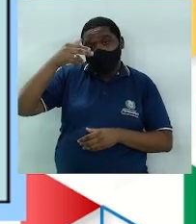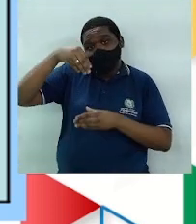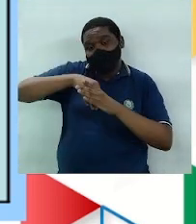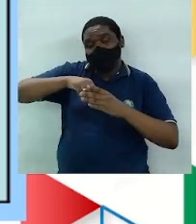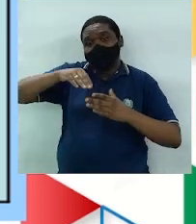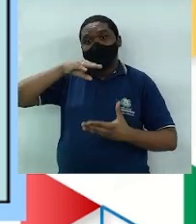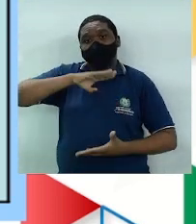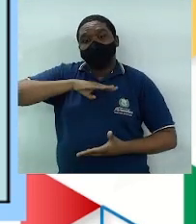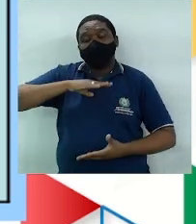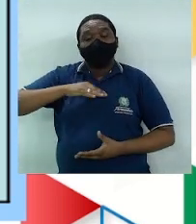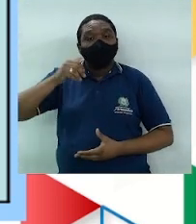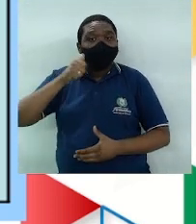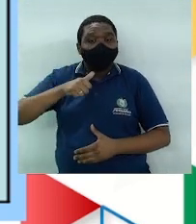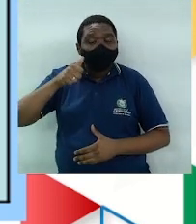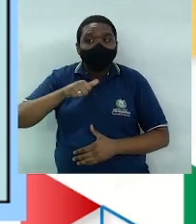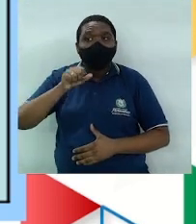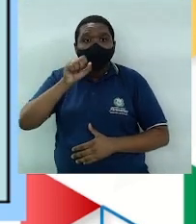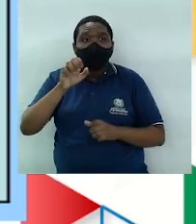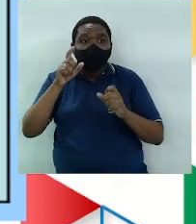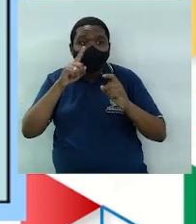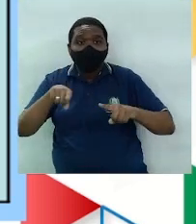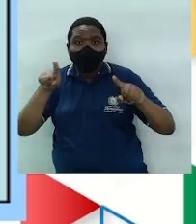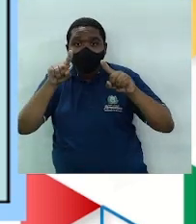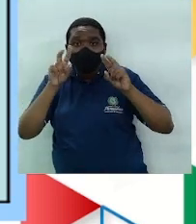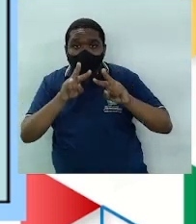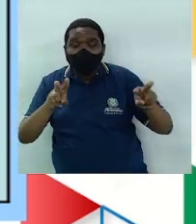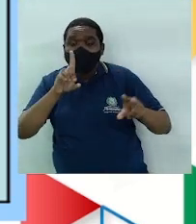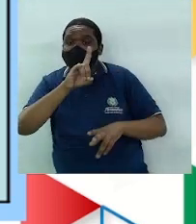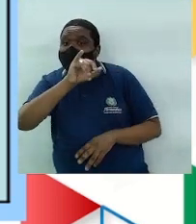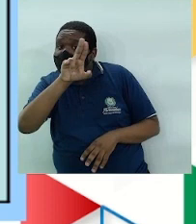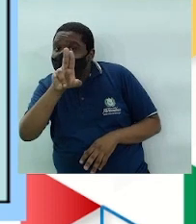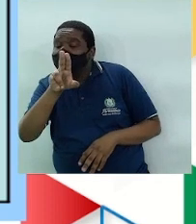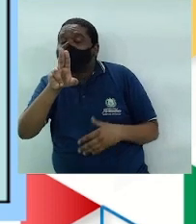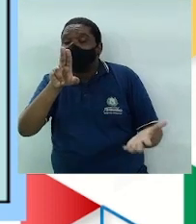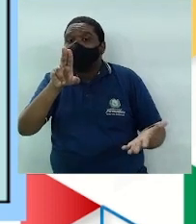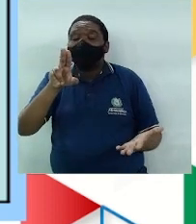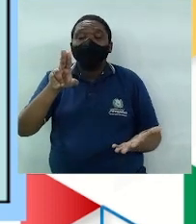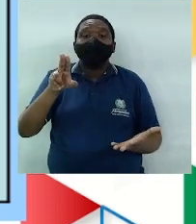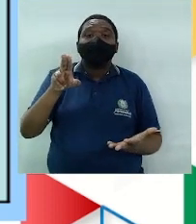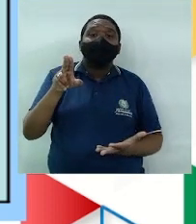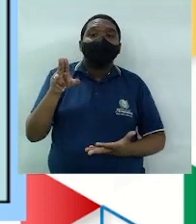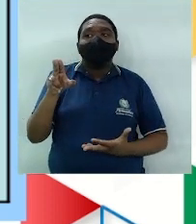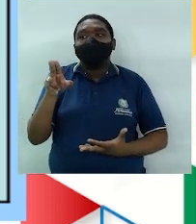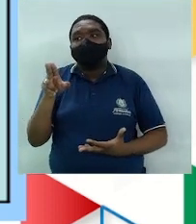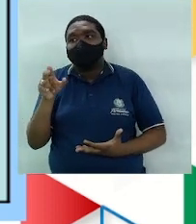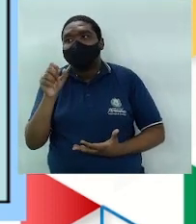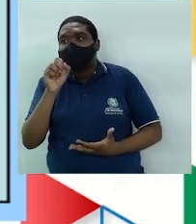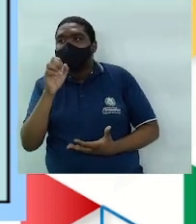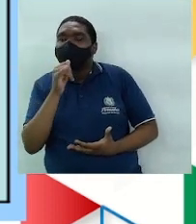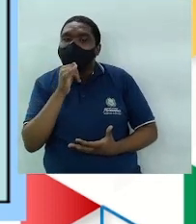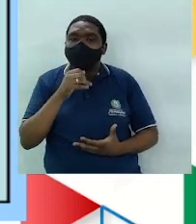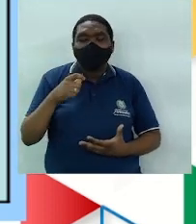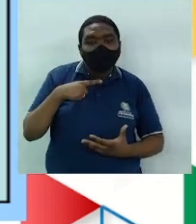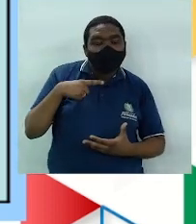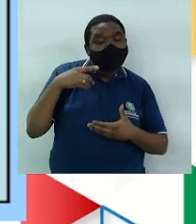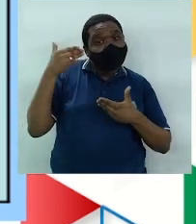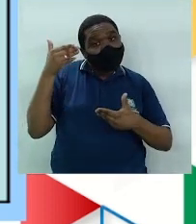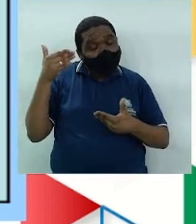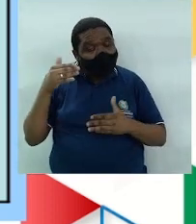da mulher. Se observarmos na tela, o DIU não é recomendado na presença ou suspeita de